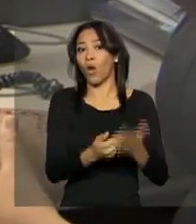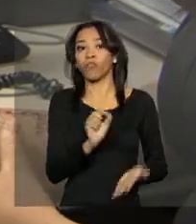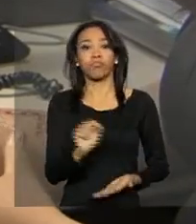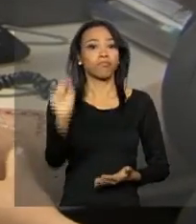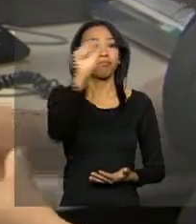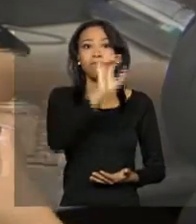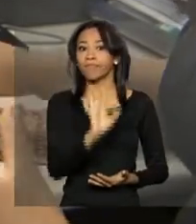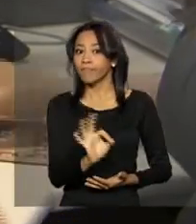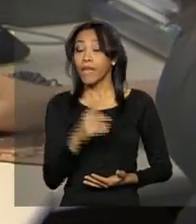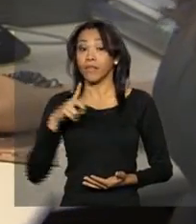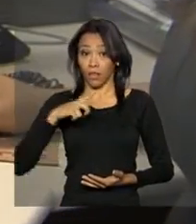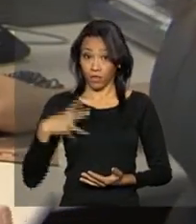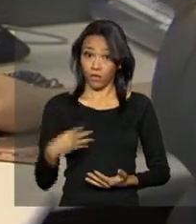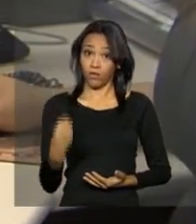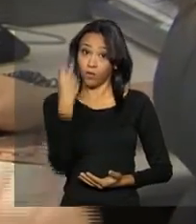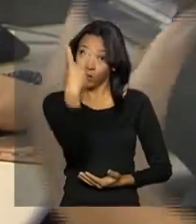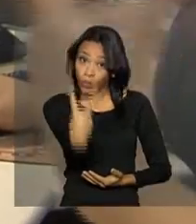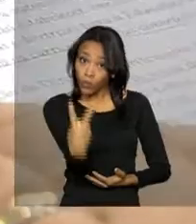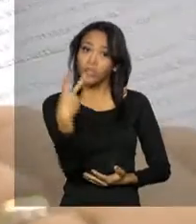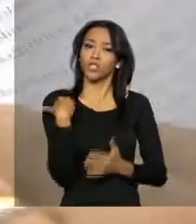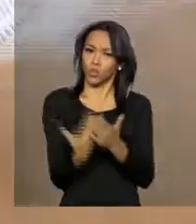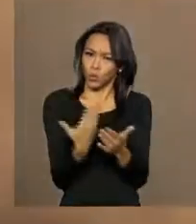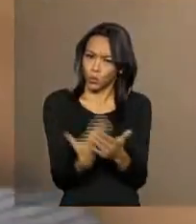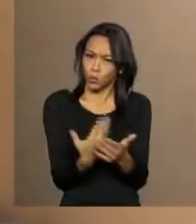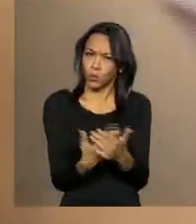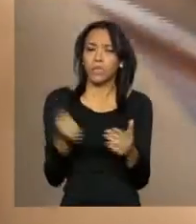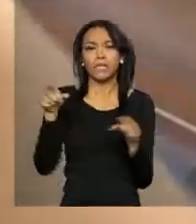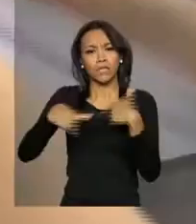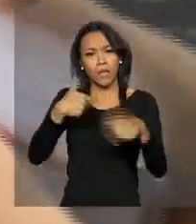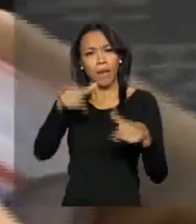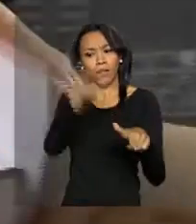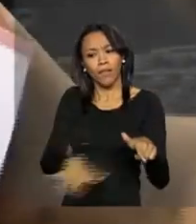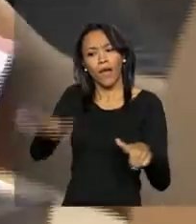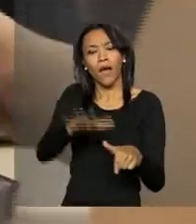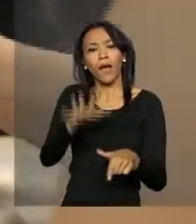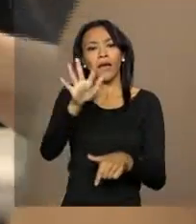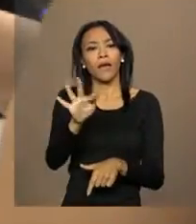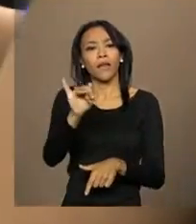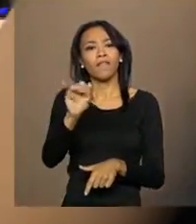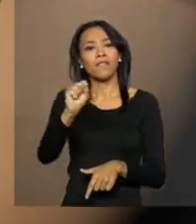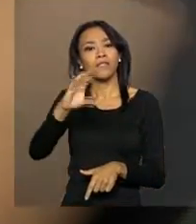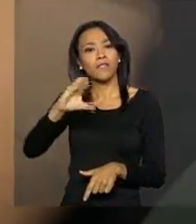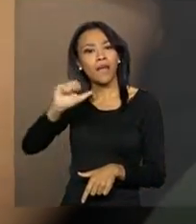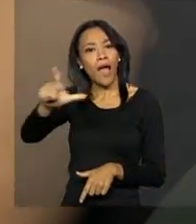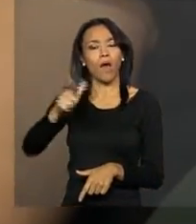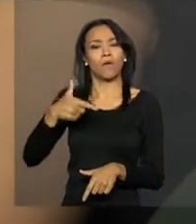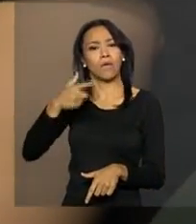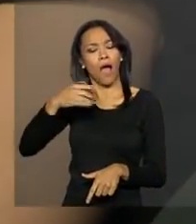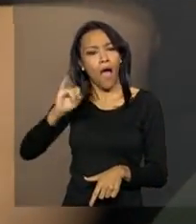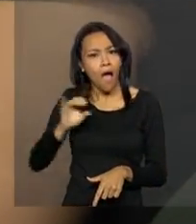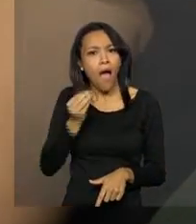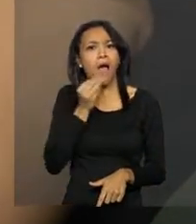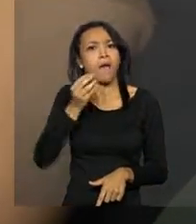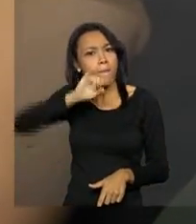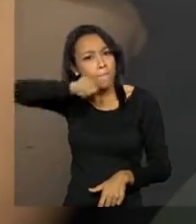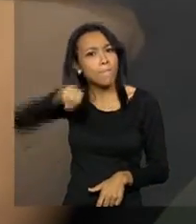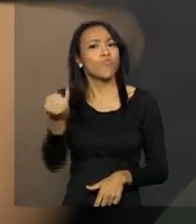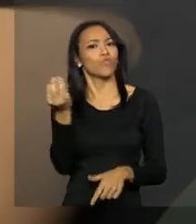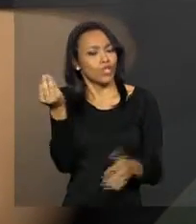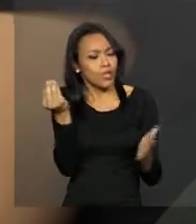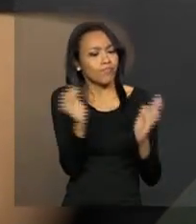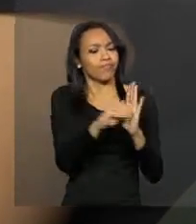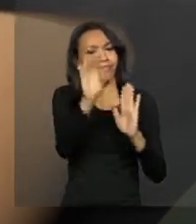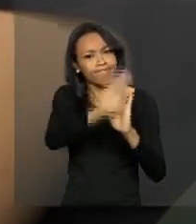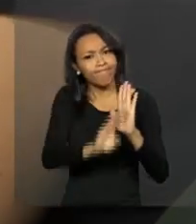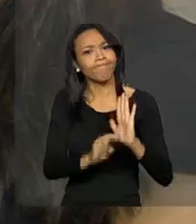ela, que tem dois filhos na escola e trabalha na área de educação fiscal, vê muitas vantagens em produzir esse tema no